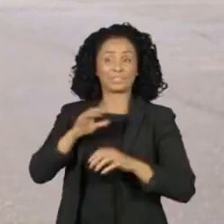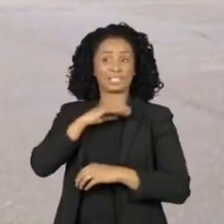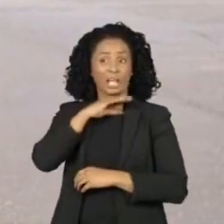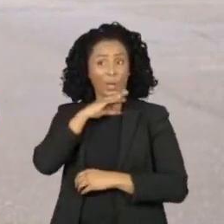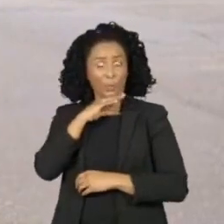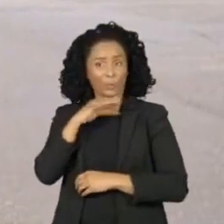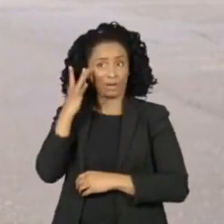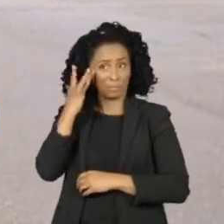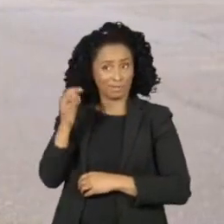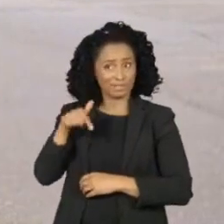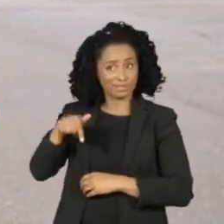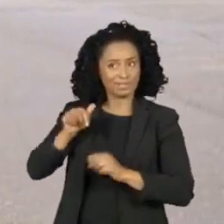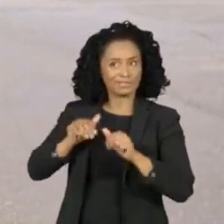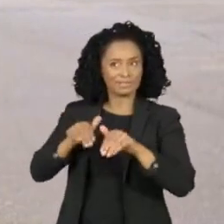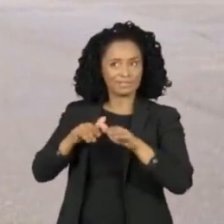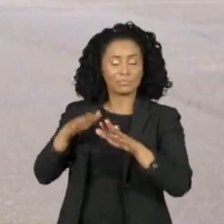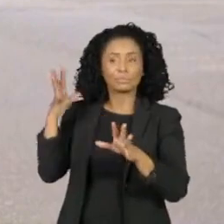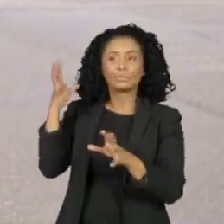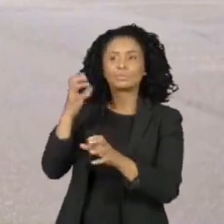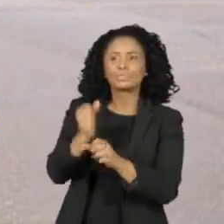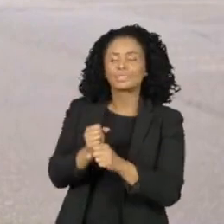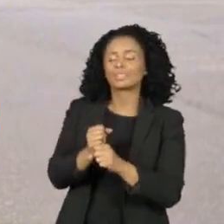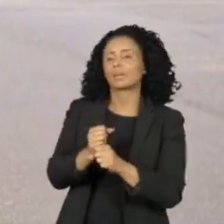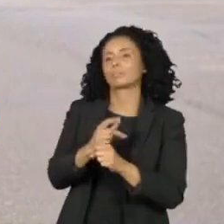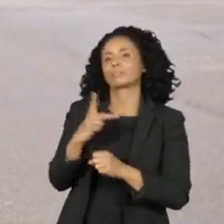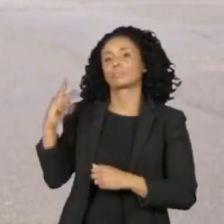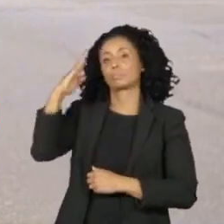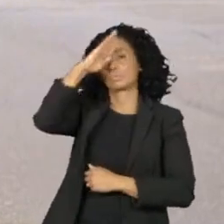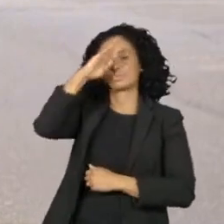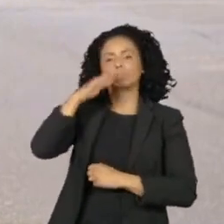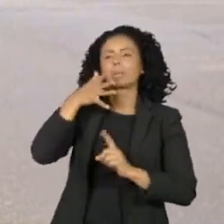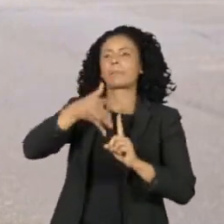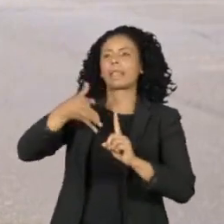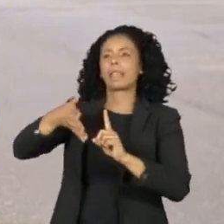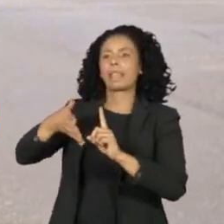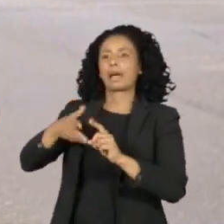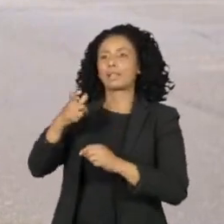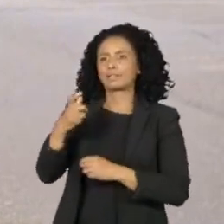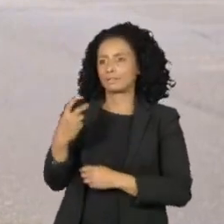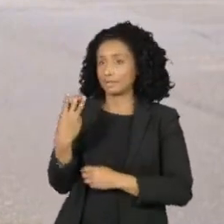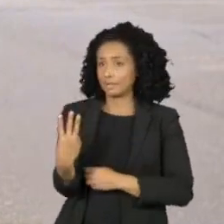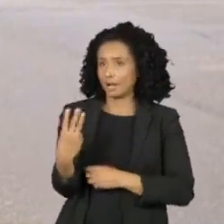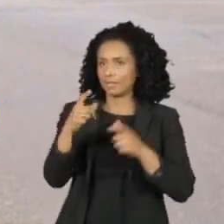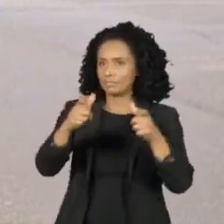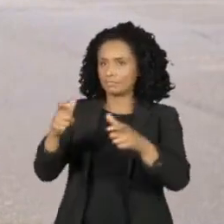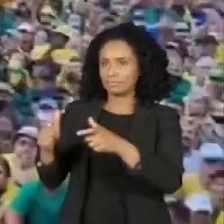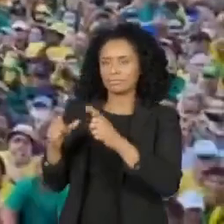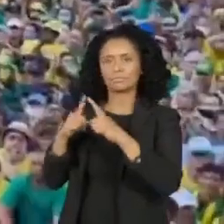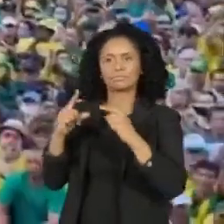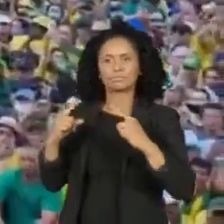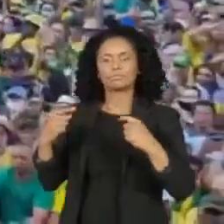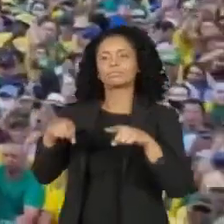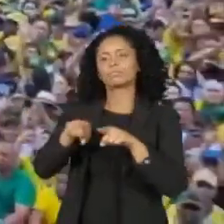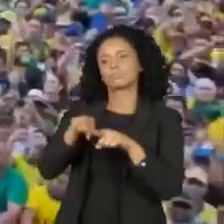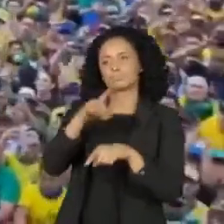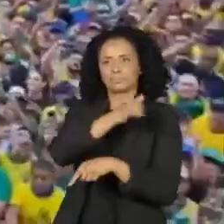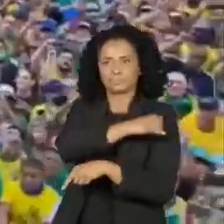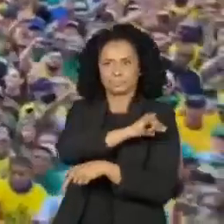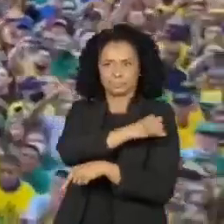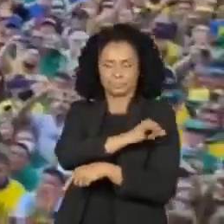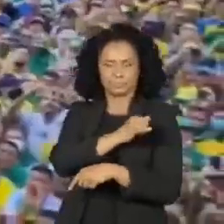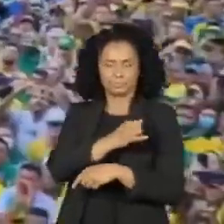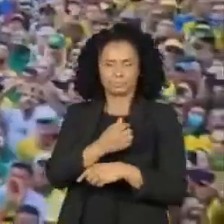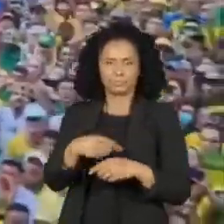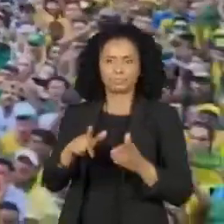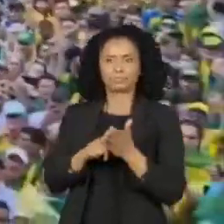No total, Bolsonaro terá três palanques para falar neste 7 de setembro em Brasília e no Rio de Janeiro. Ainda segundo